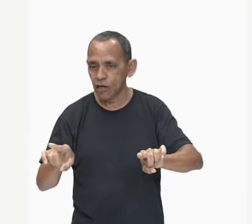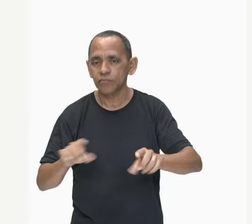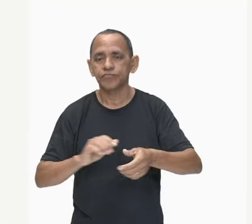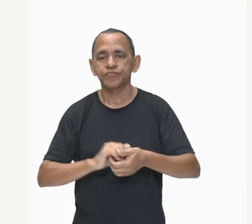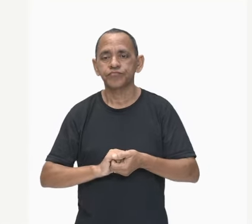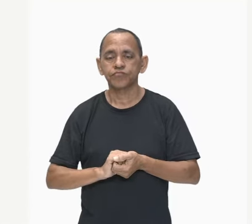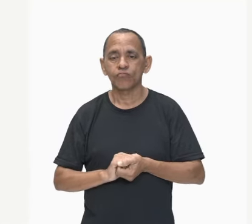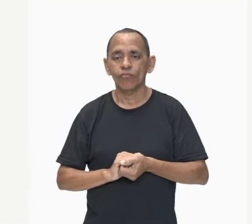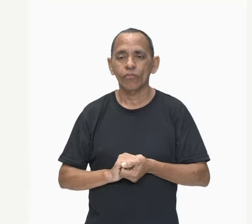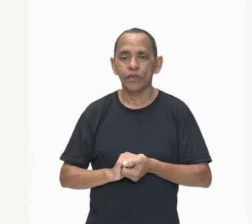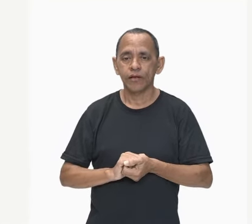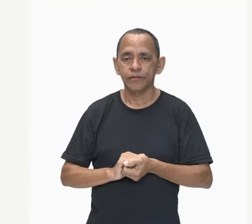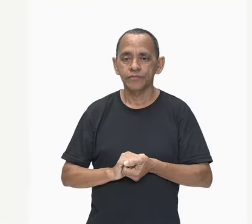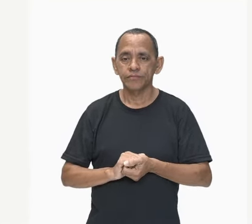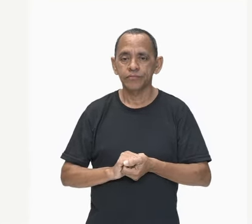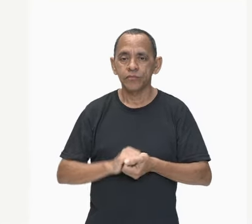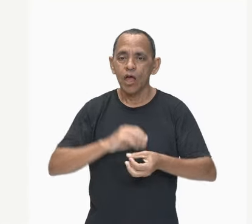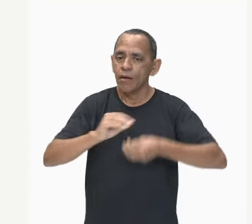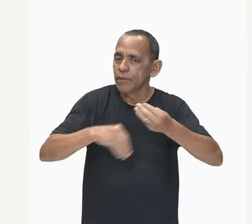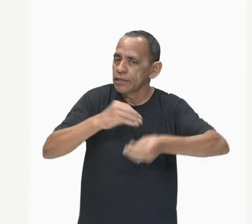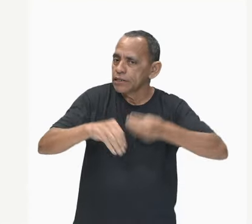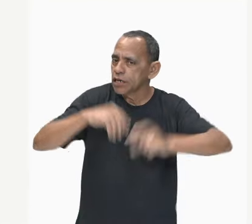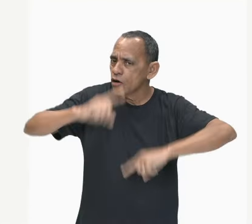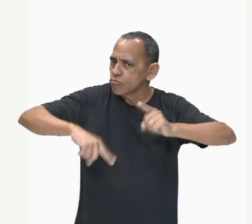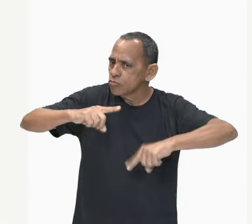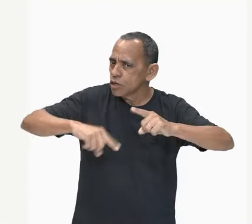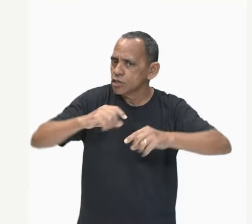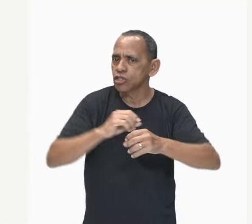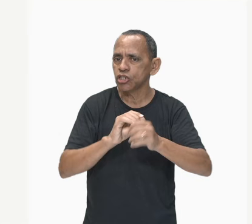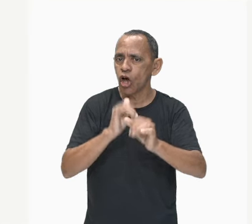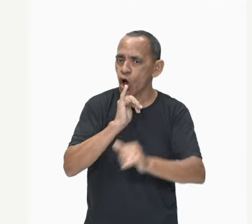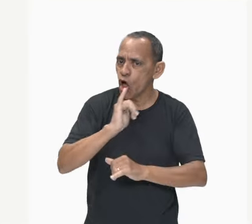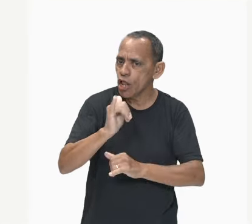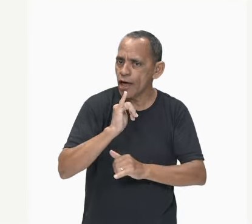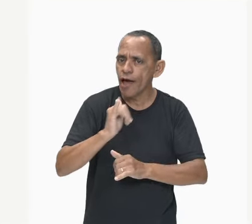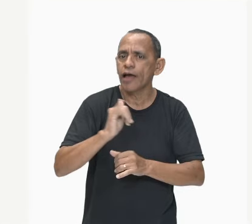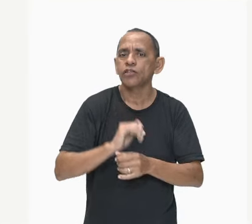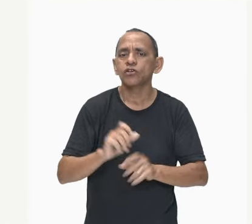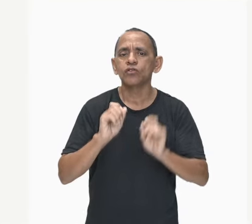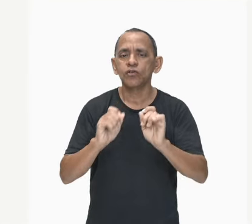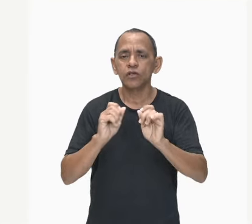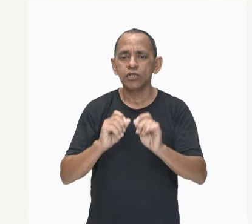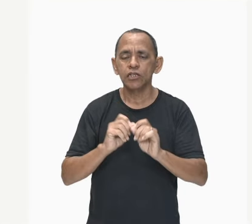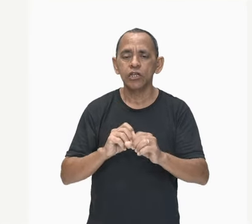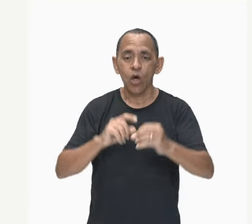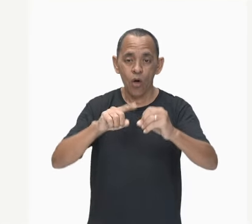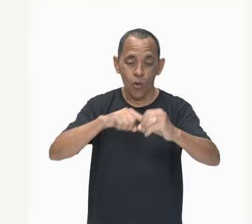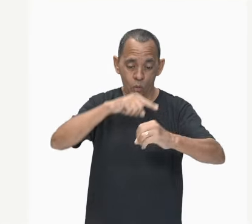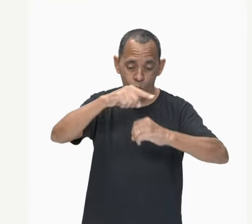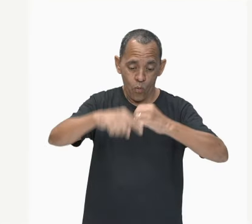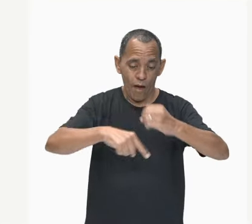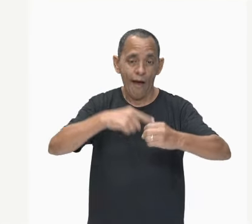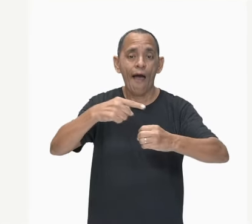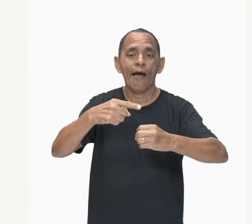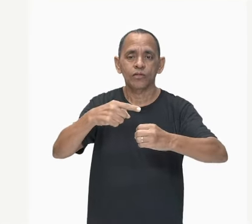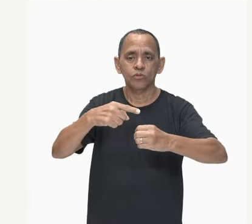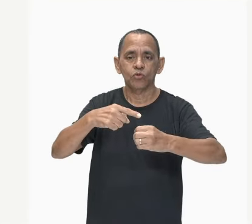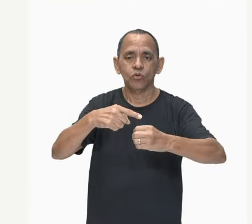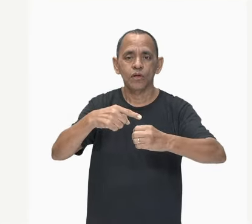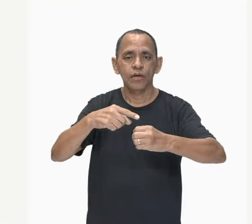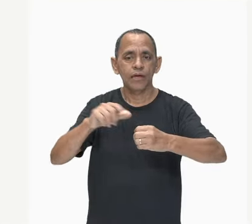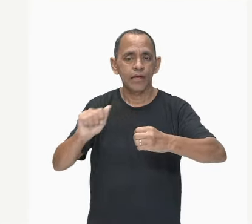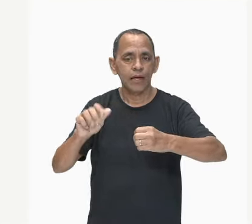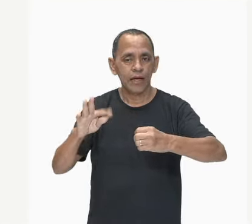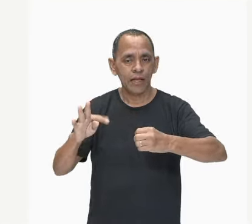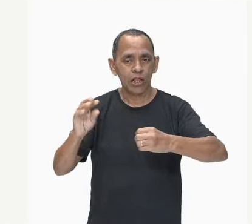elétrica, você tem esta definição. Só que eu te falei sobre o átomo. Que o átomo, por que o